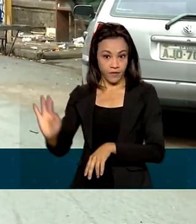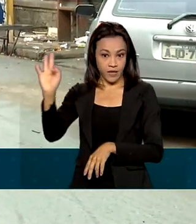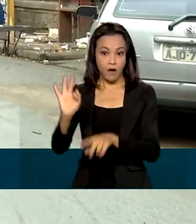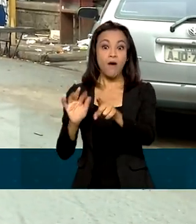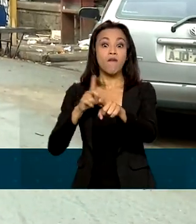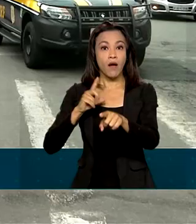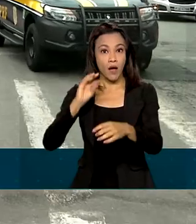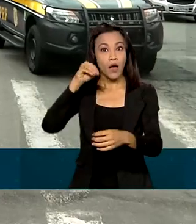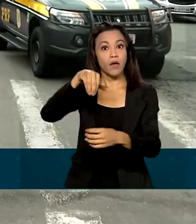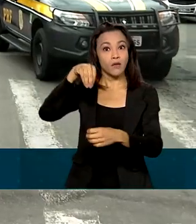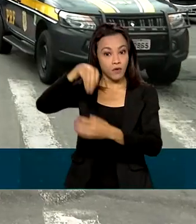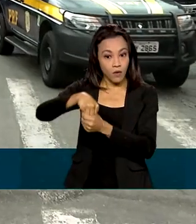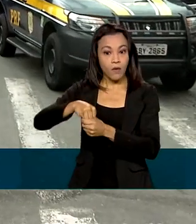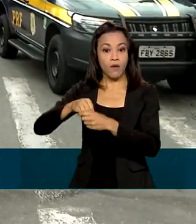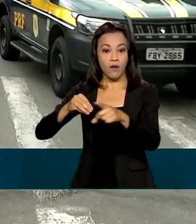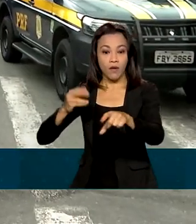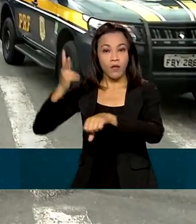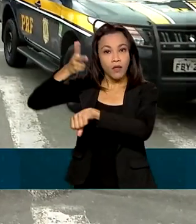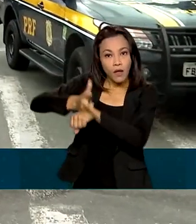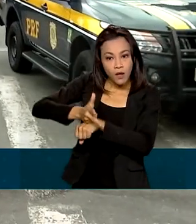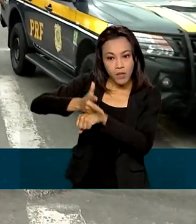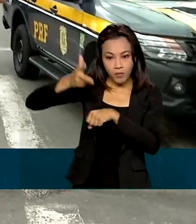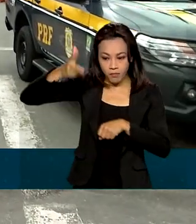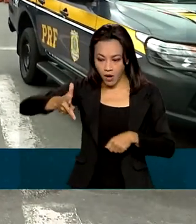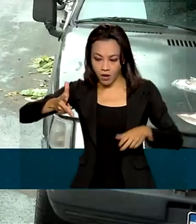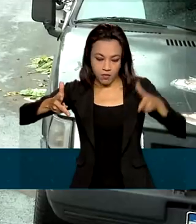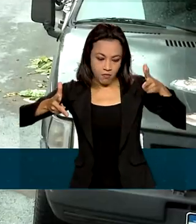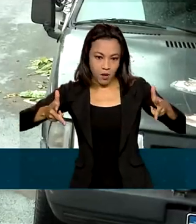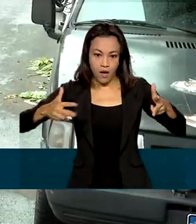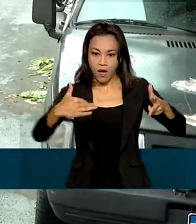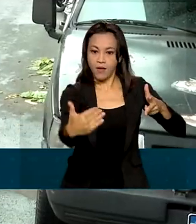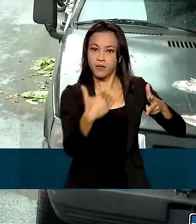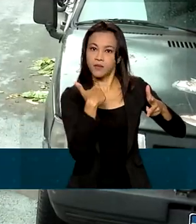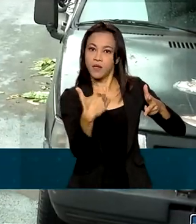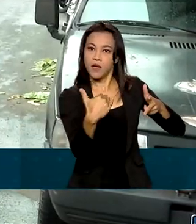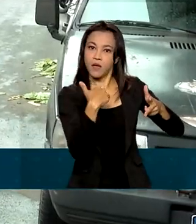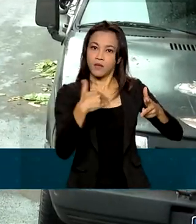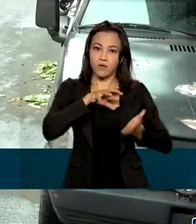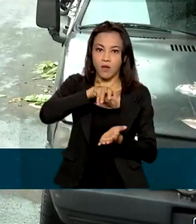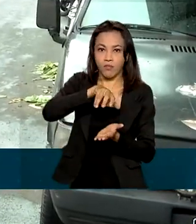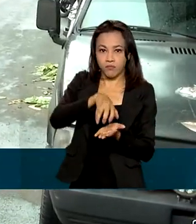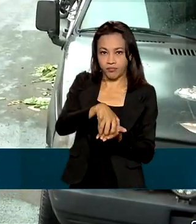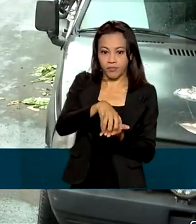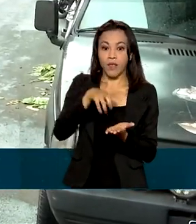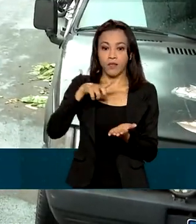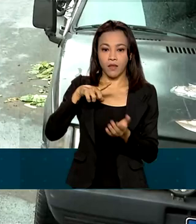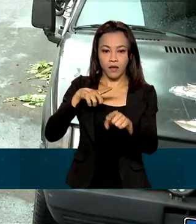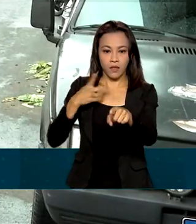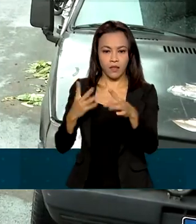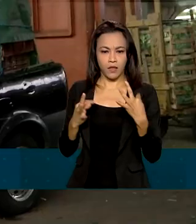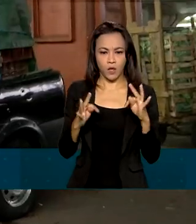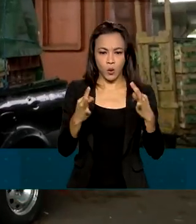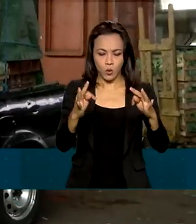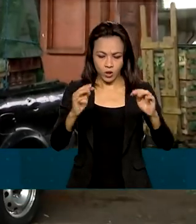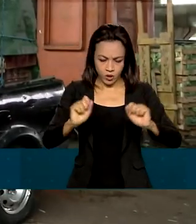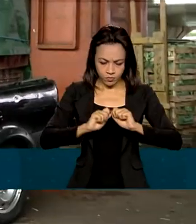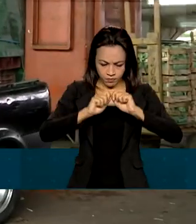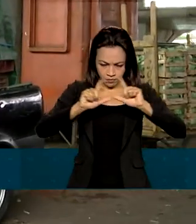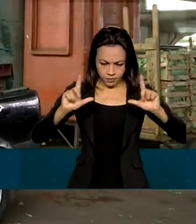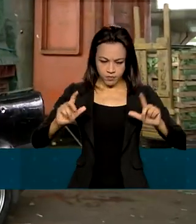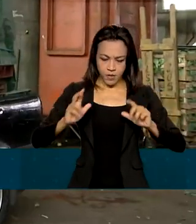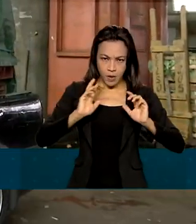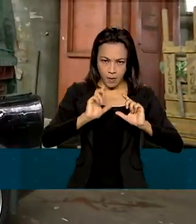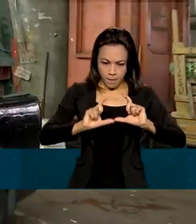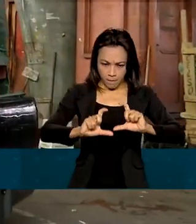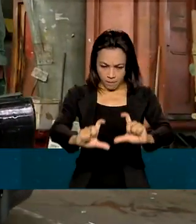inteligentes nas oito portarias de acesso ao entreposto. Os equipamentos usam tecnologias de reconhecimento automático